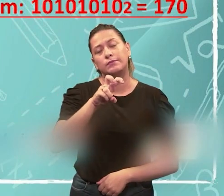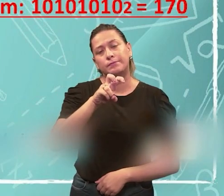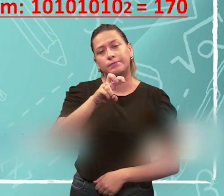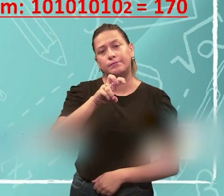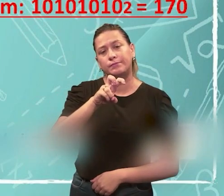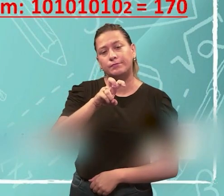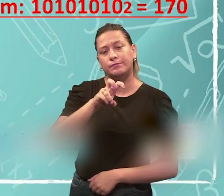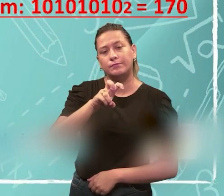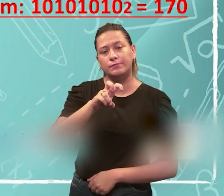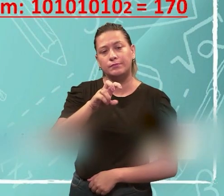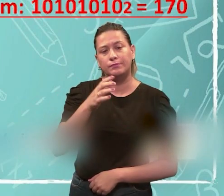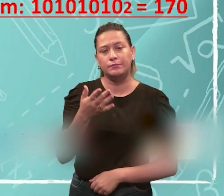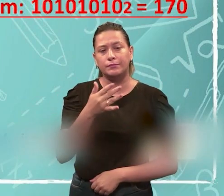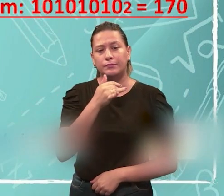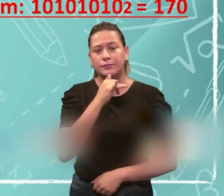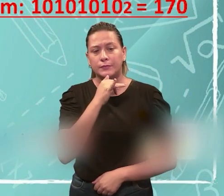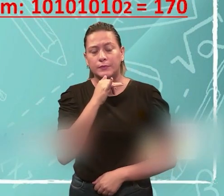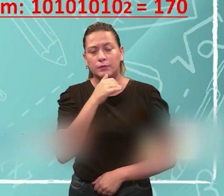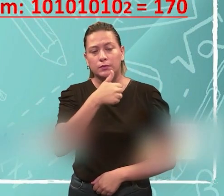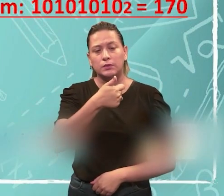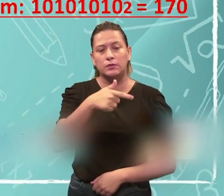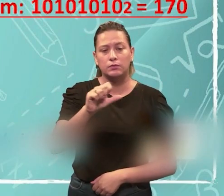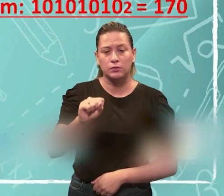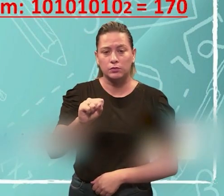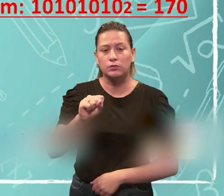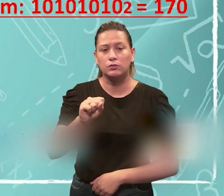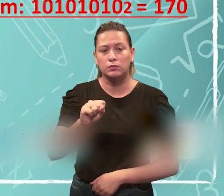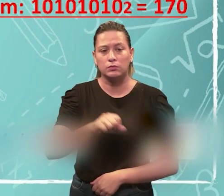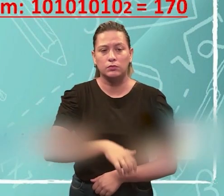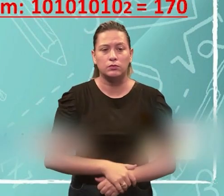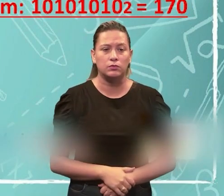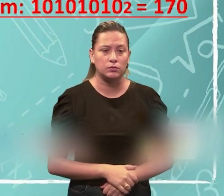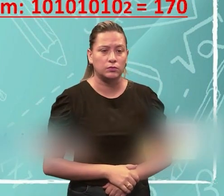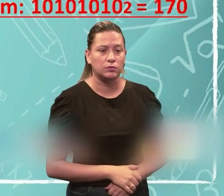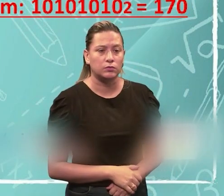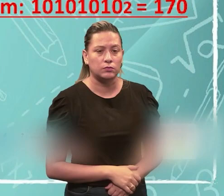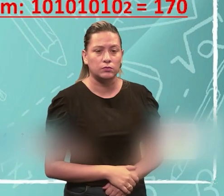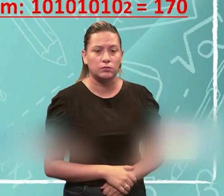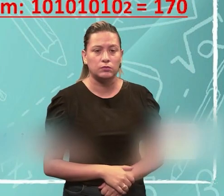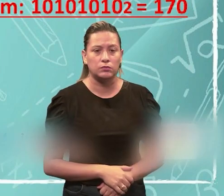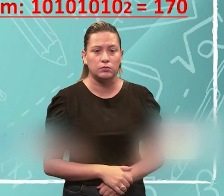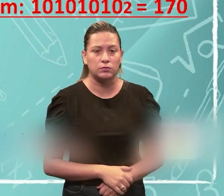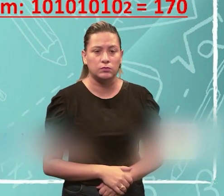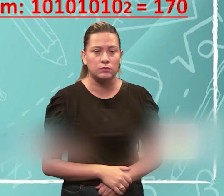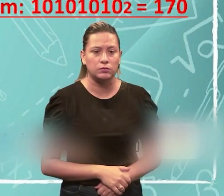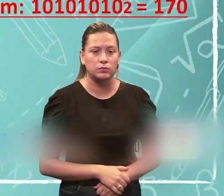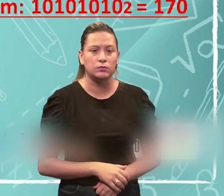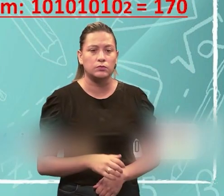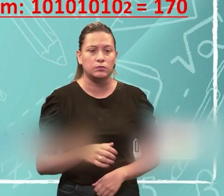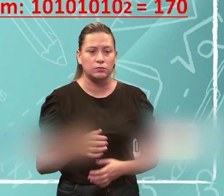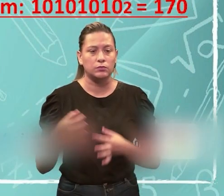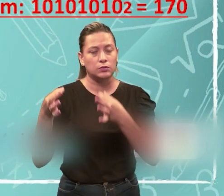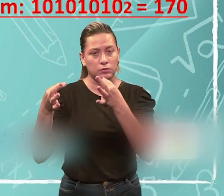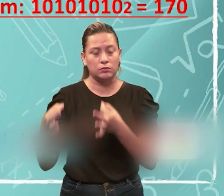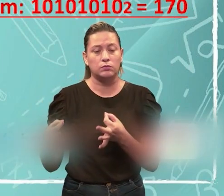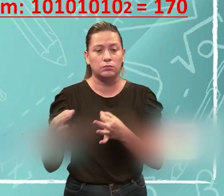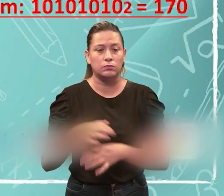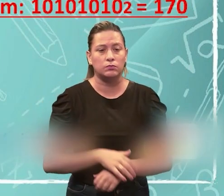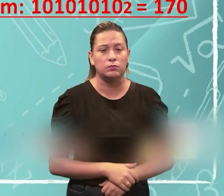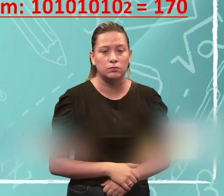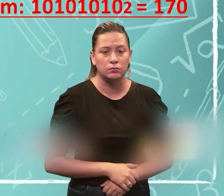então, 128, 250 passa, né? Então, nem conto com ele. 128, ok.